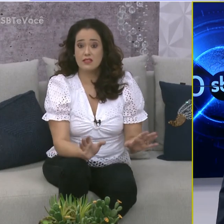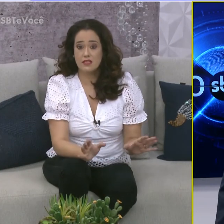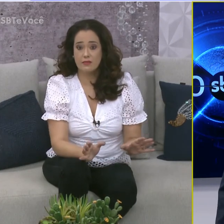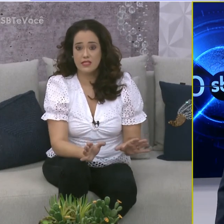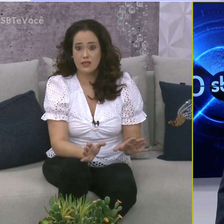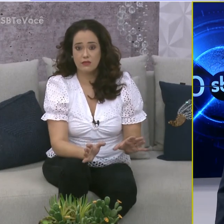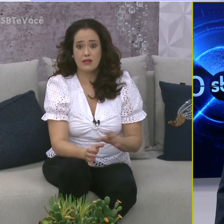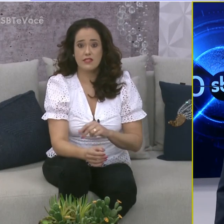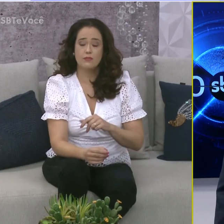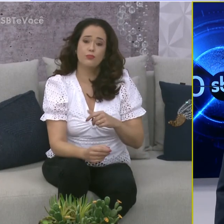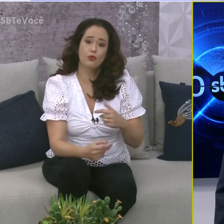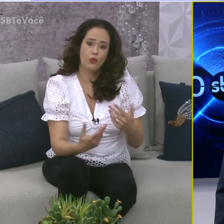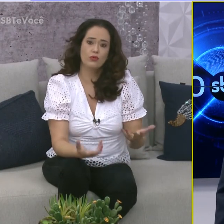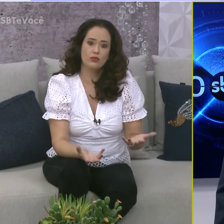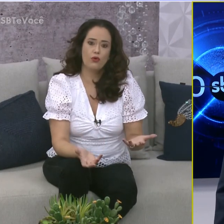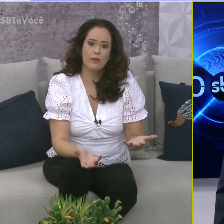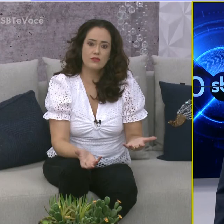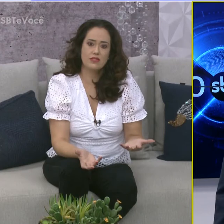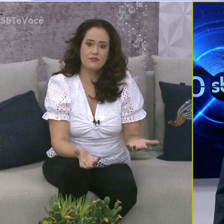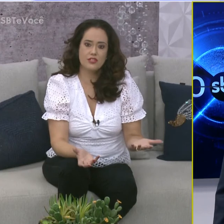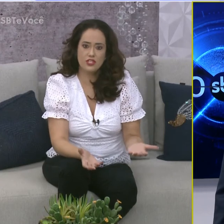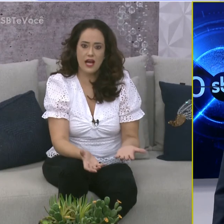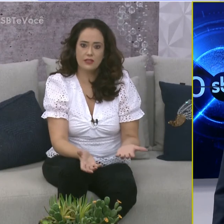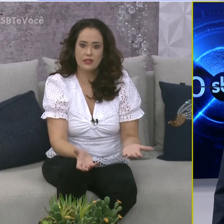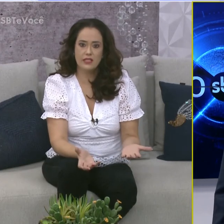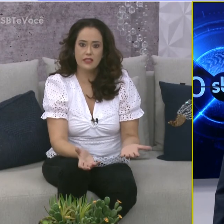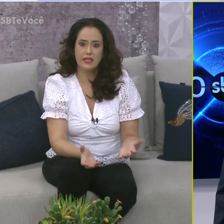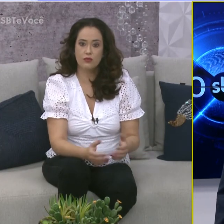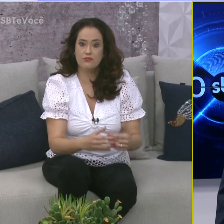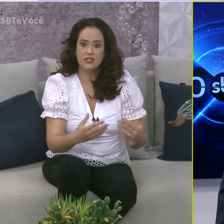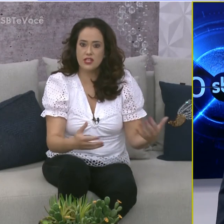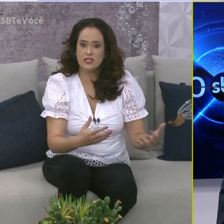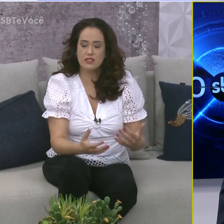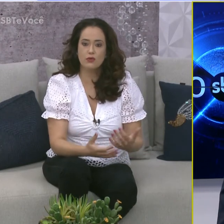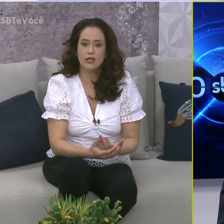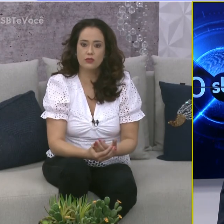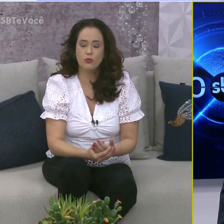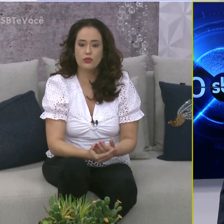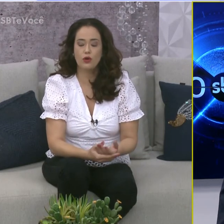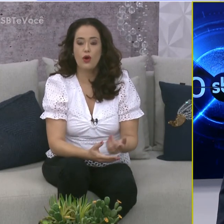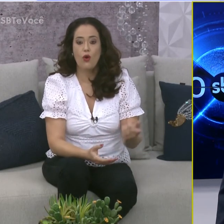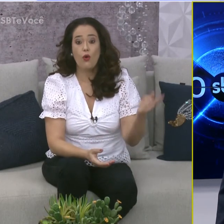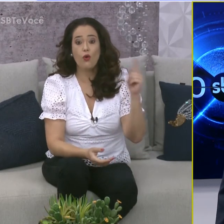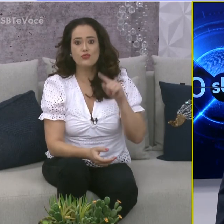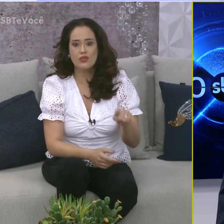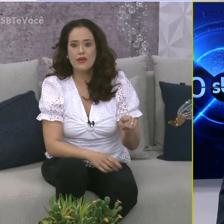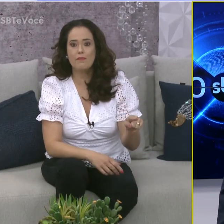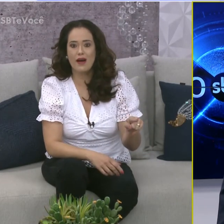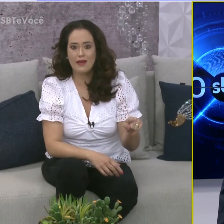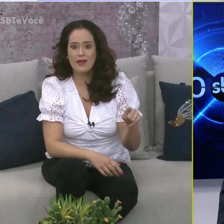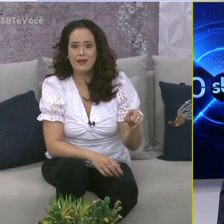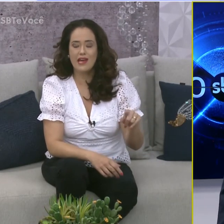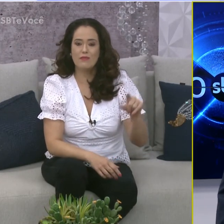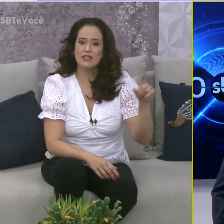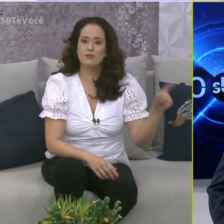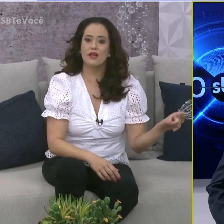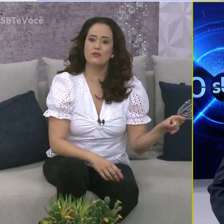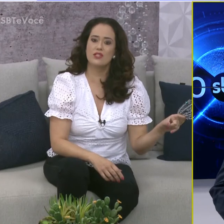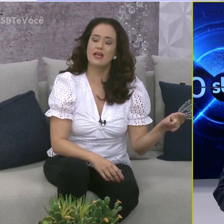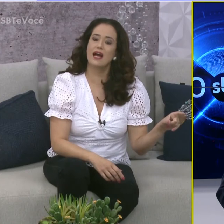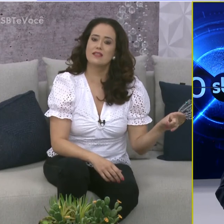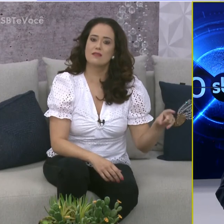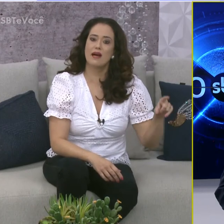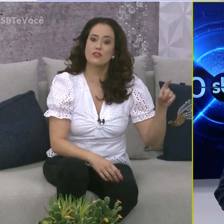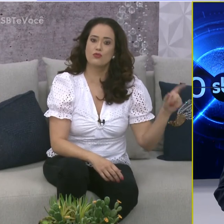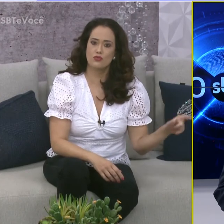estava bem vazia, Marcelo. Estava assim, por conta do comércio estar fechado ali. Eu não vi gente circulando muito. Onde eu reparei, é mais